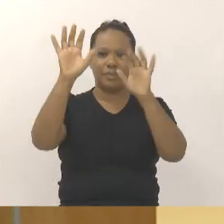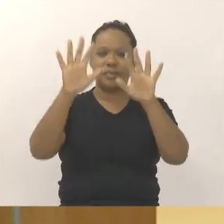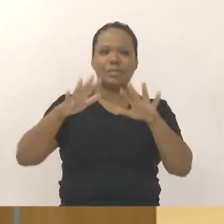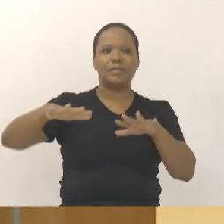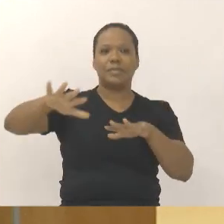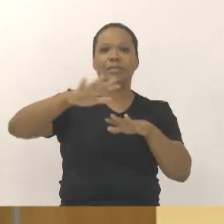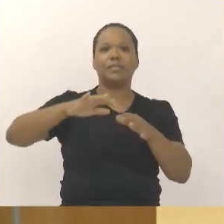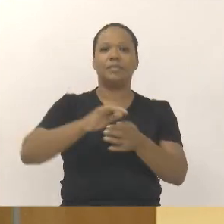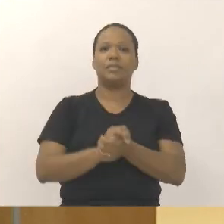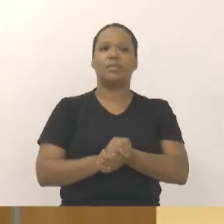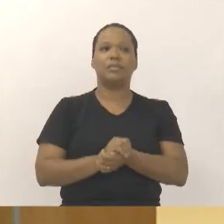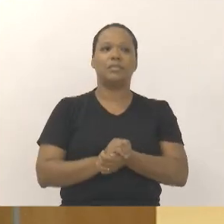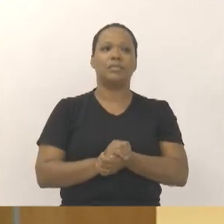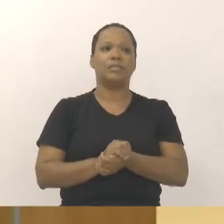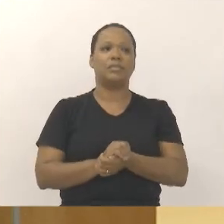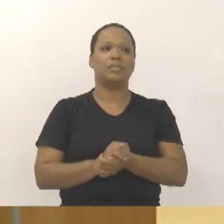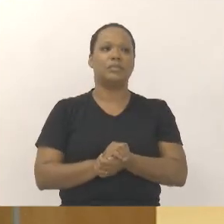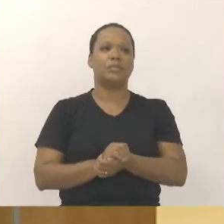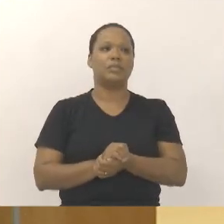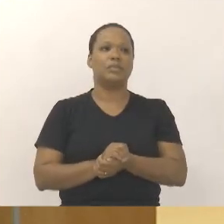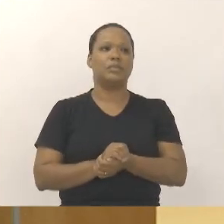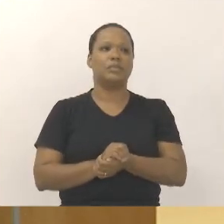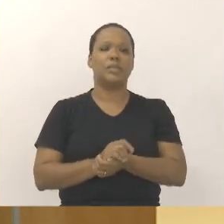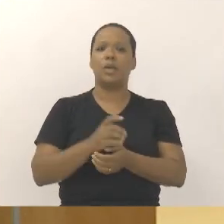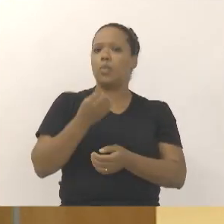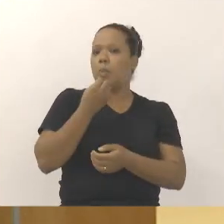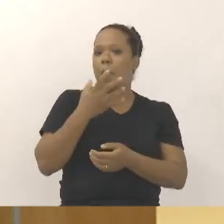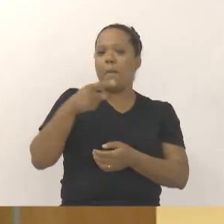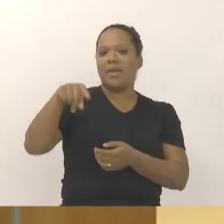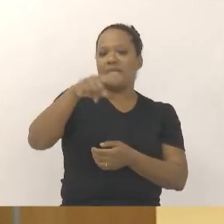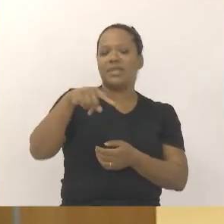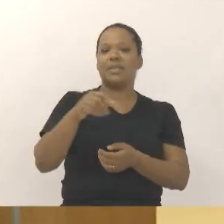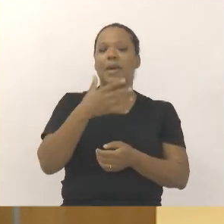seu pai no meio de nós. Então, tudo de bom para vocês. Paz. Obrigado. Obrigado.